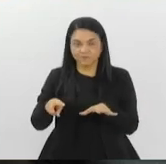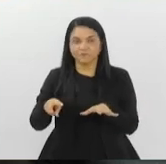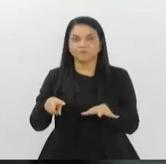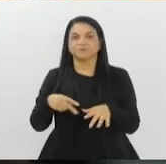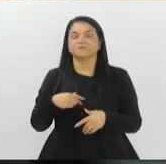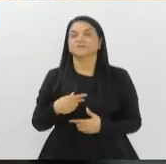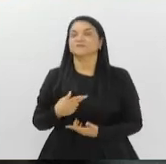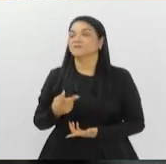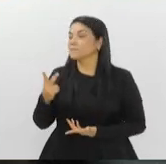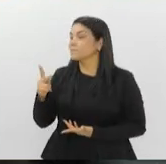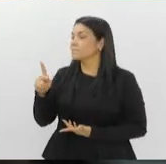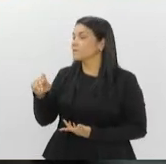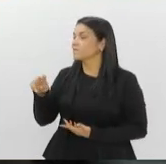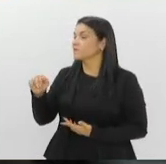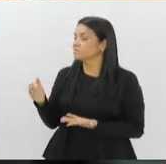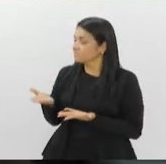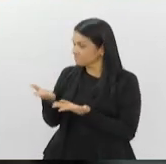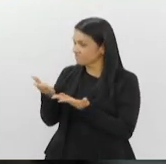você de novo.